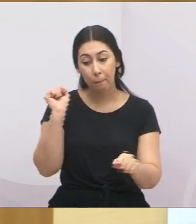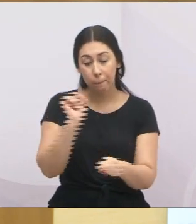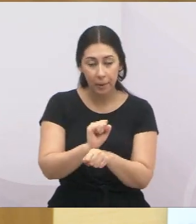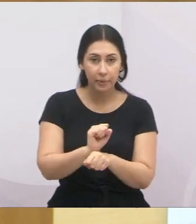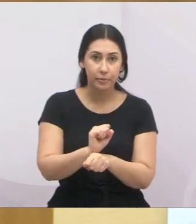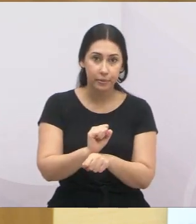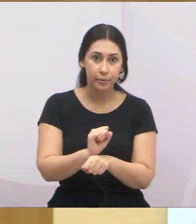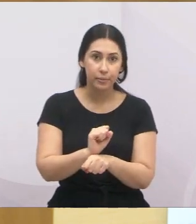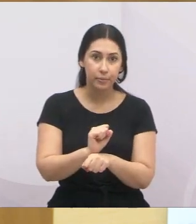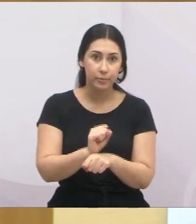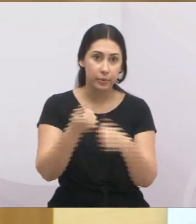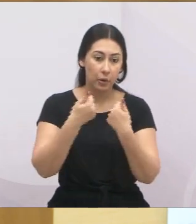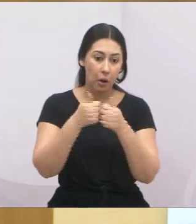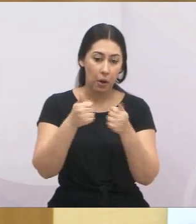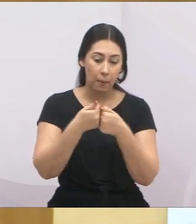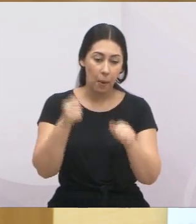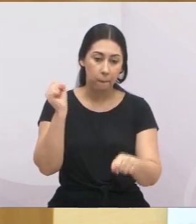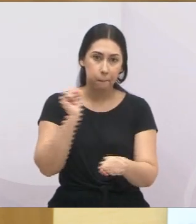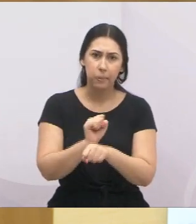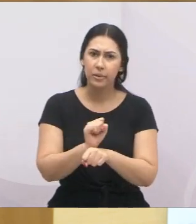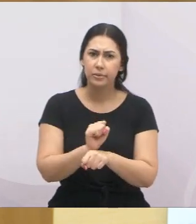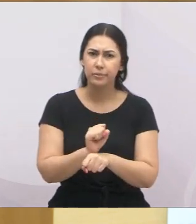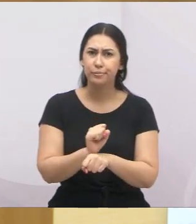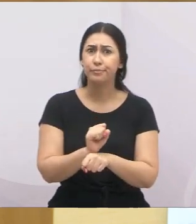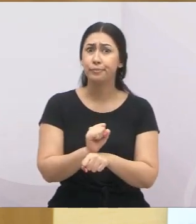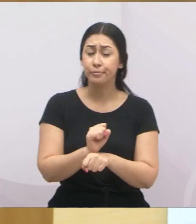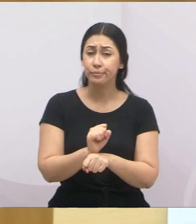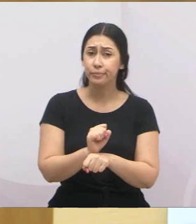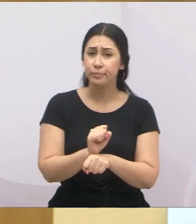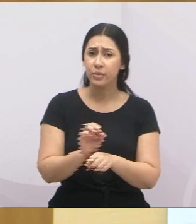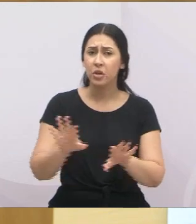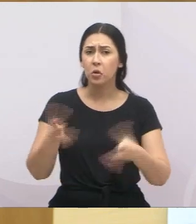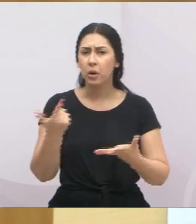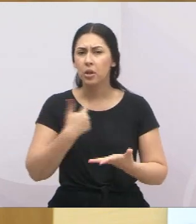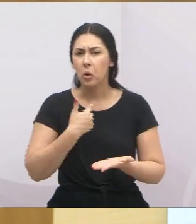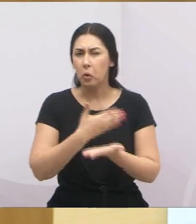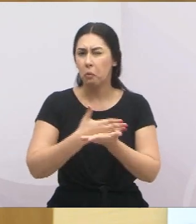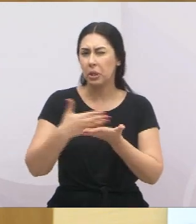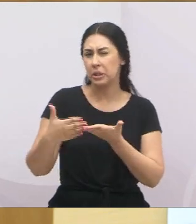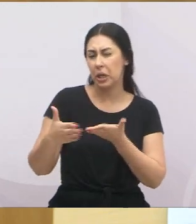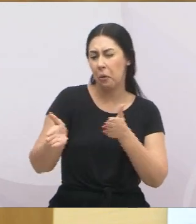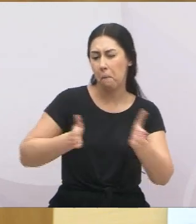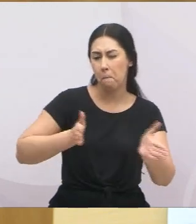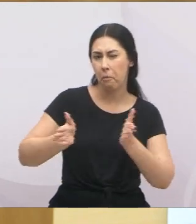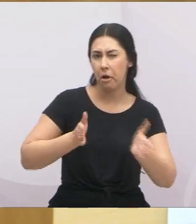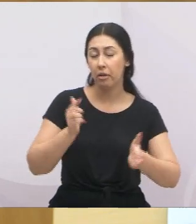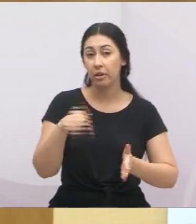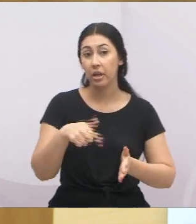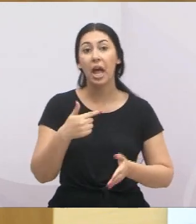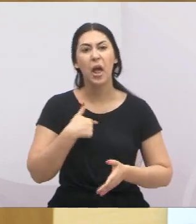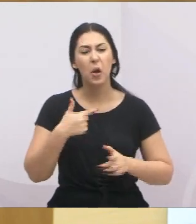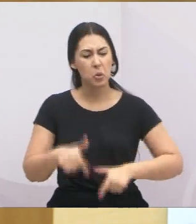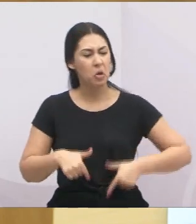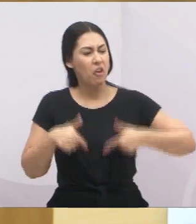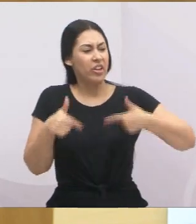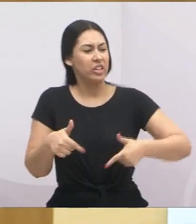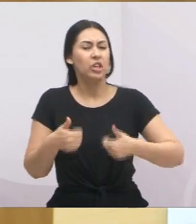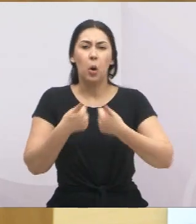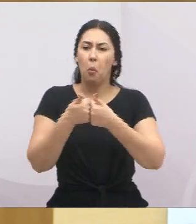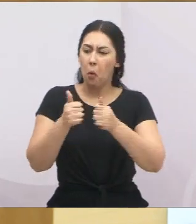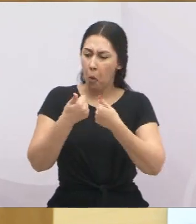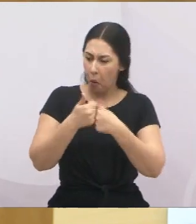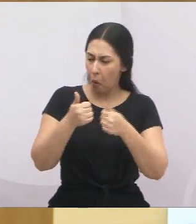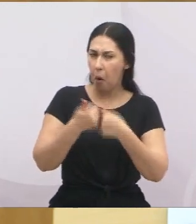Mais uma vez o transporte parado. E desde quando eu comecei o primeiro dia nessa casa aqui, e eu sempre defendi o transporte de massa, o